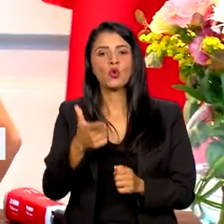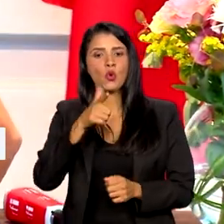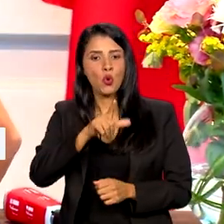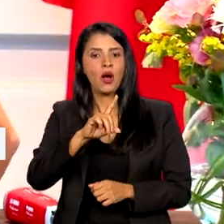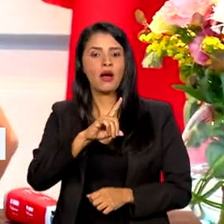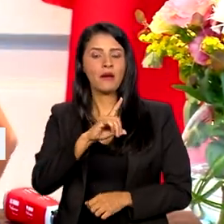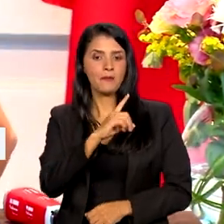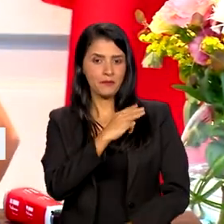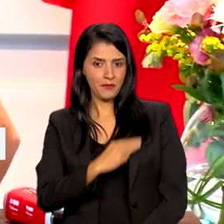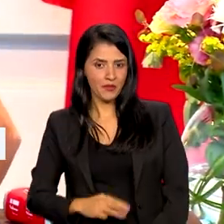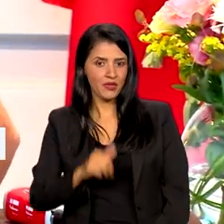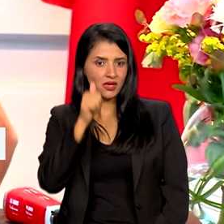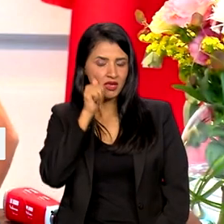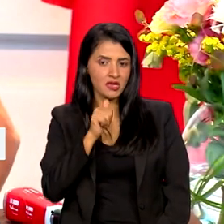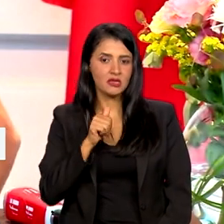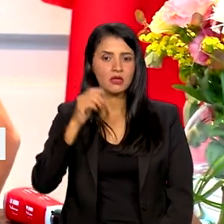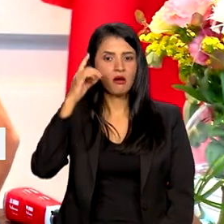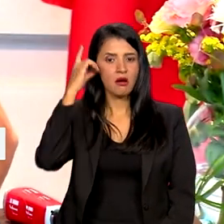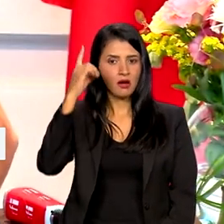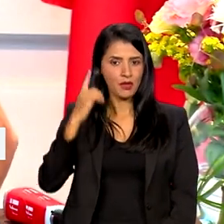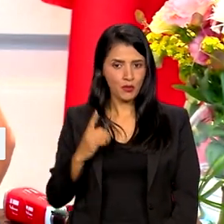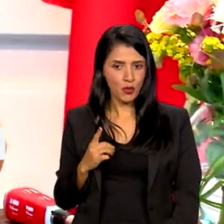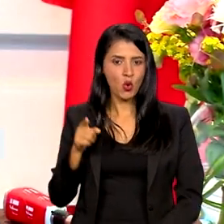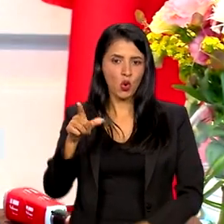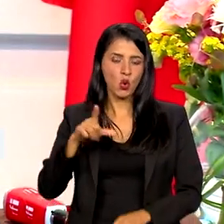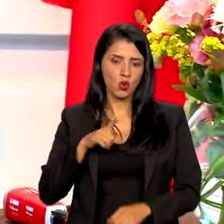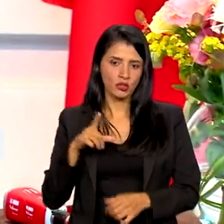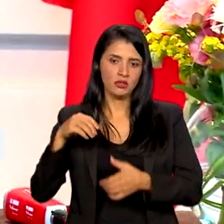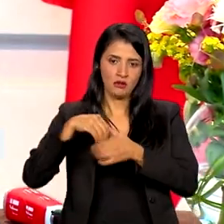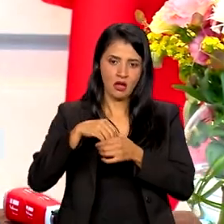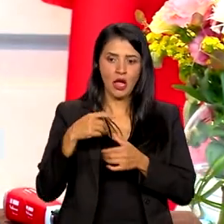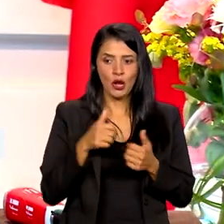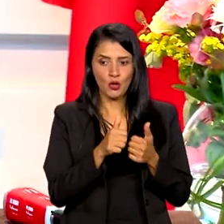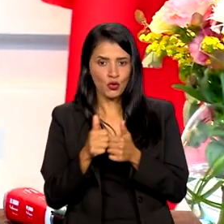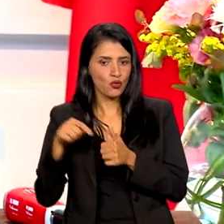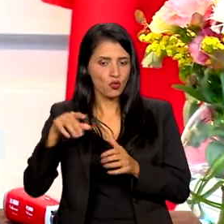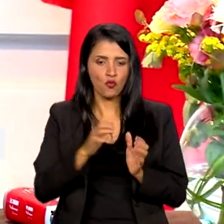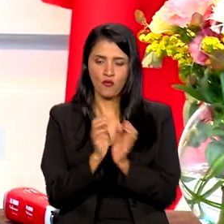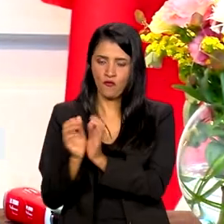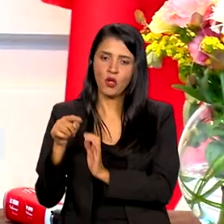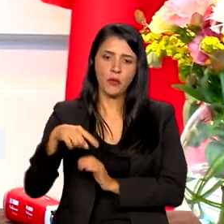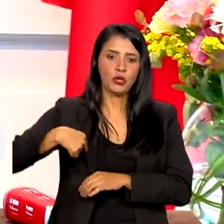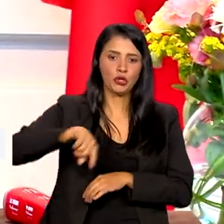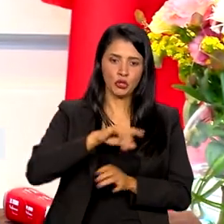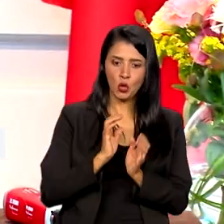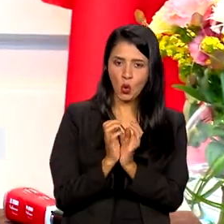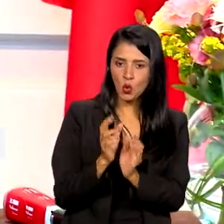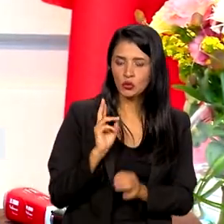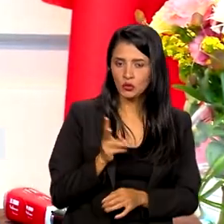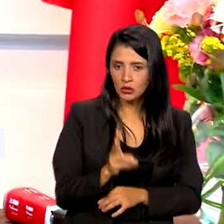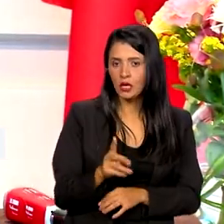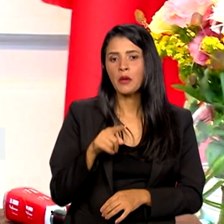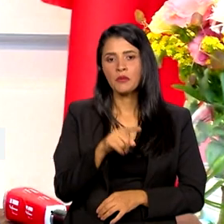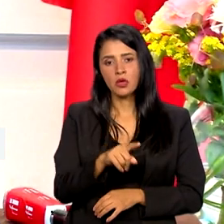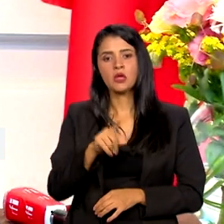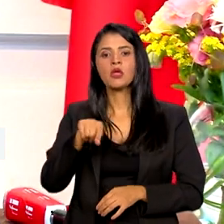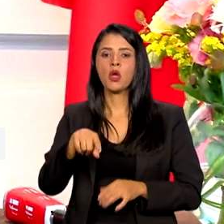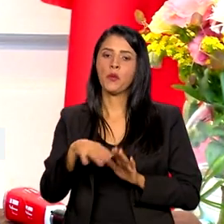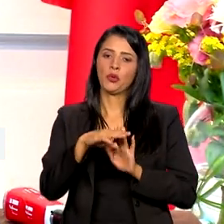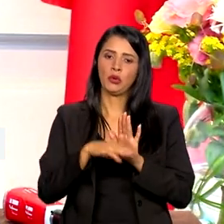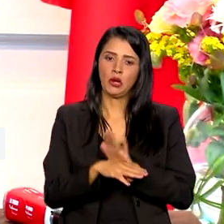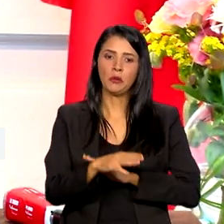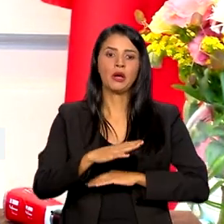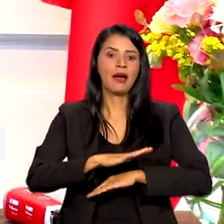comitiva, mas estamos fazendo em conjunto, eu acho que é sempre bom frisar essa coletividade com a Ana, que é um programa de racismo no